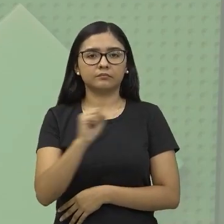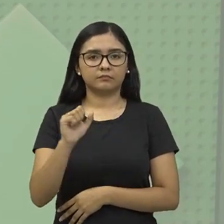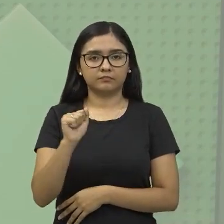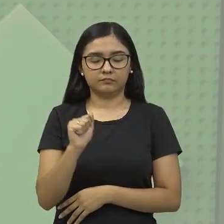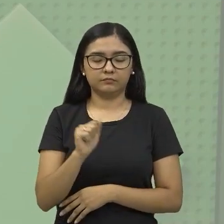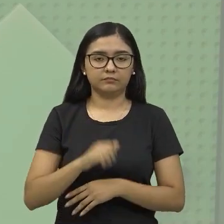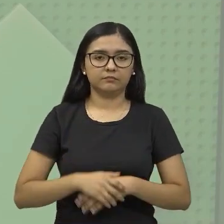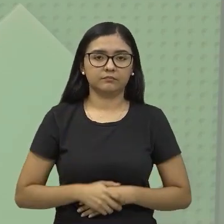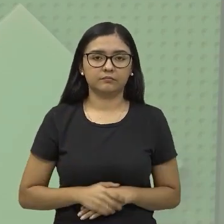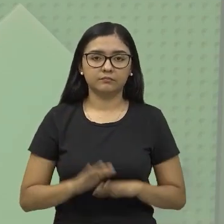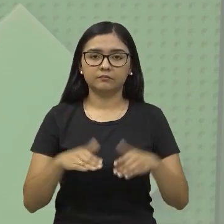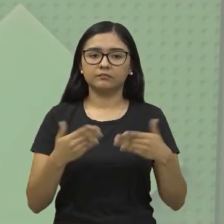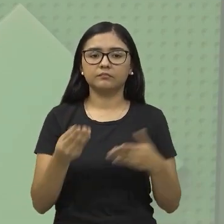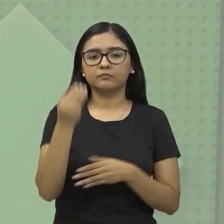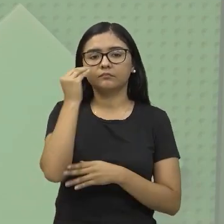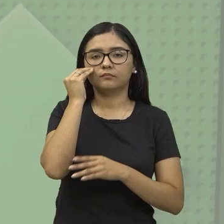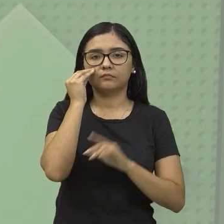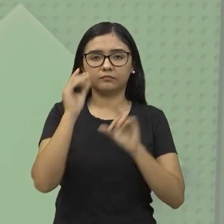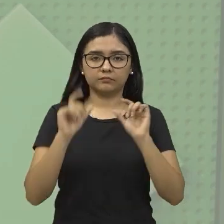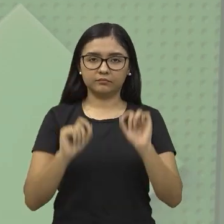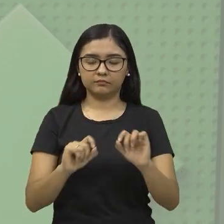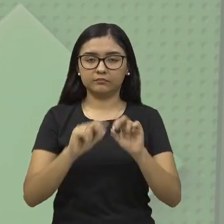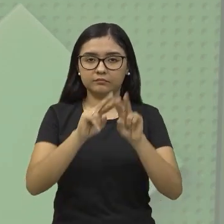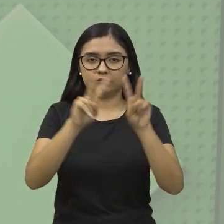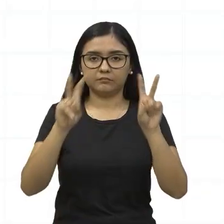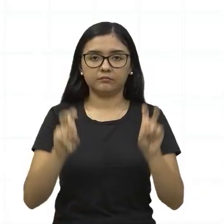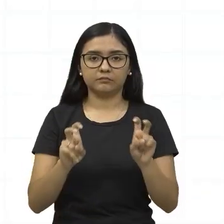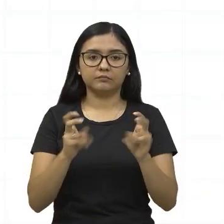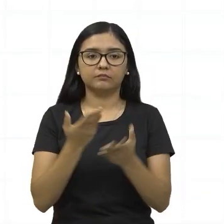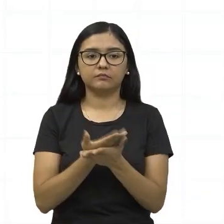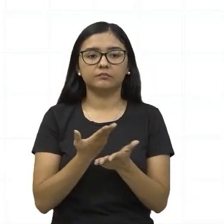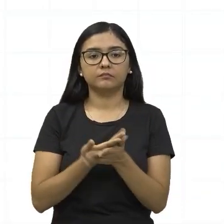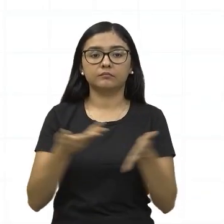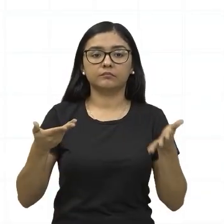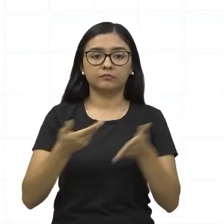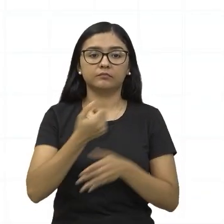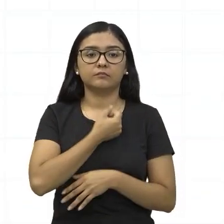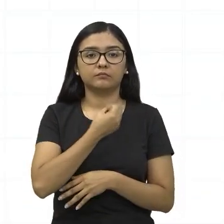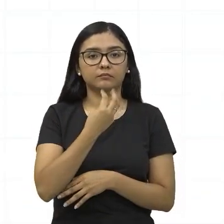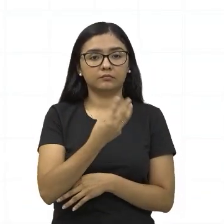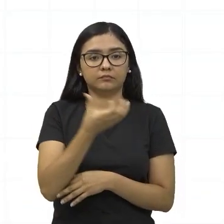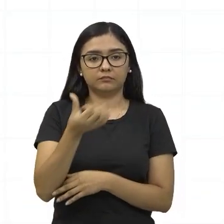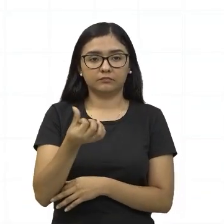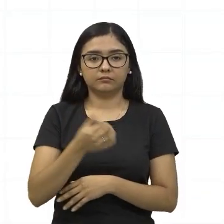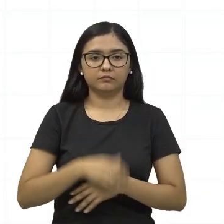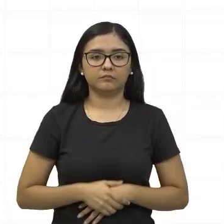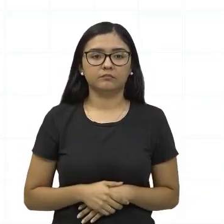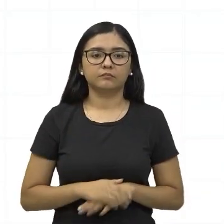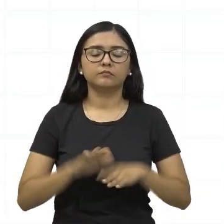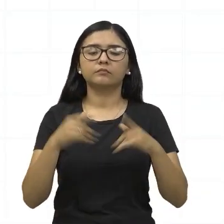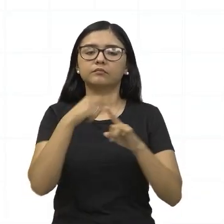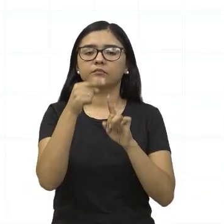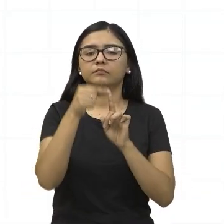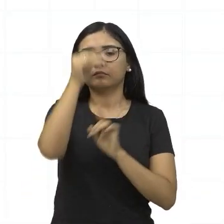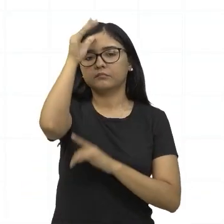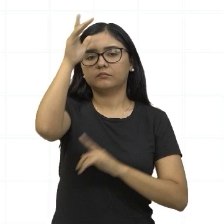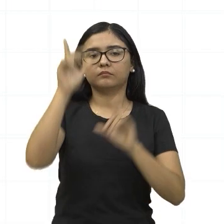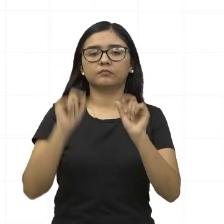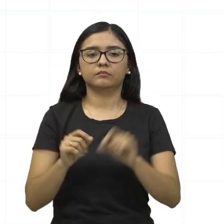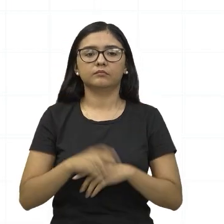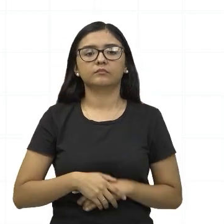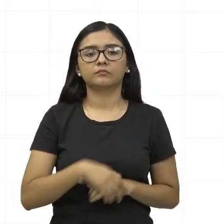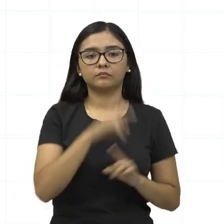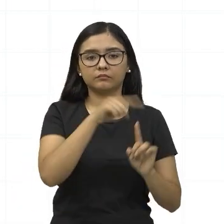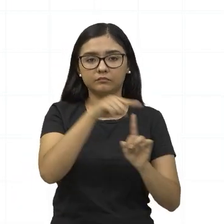oitavo ano. Vamos ver o que temos na nossa aula de número 36. Na nossa aula como objeto de conhecimento temos